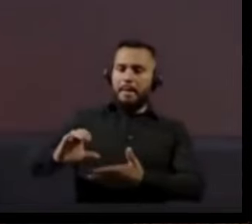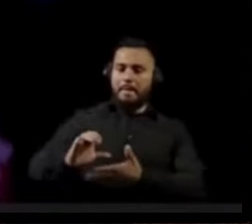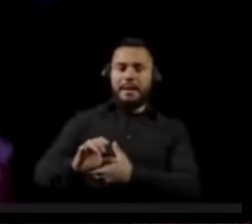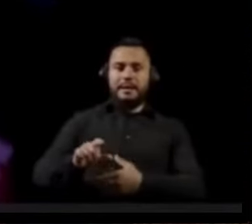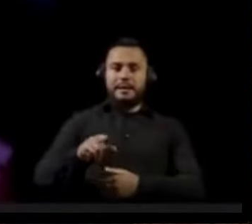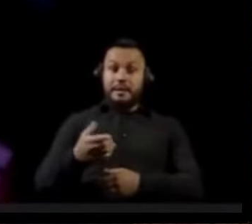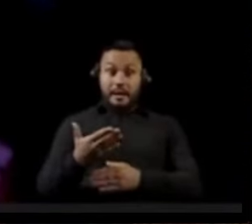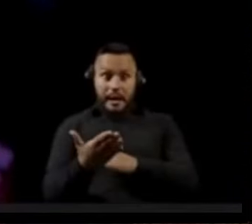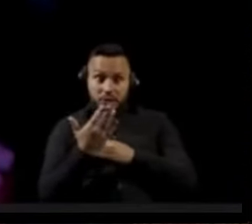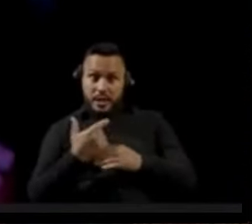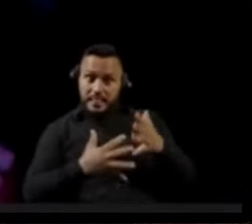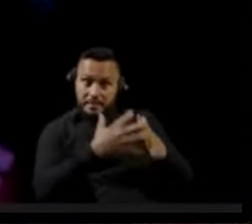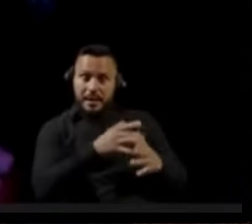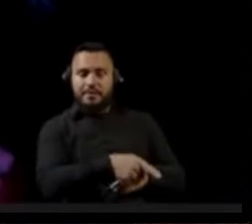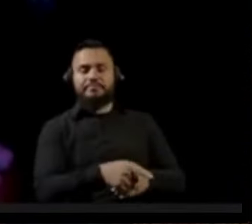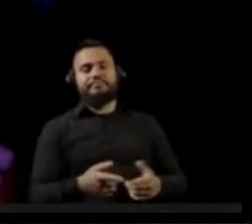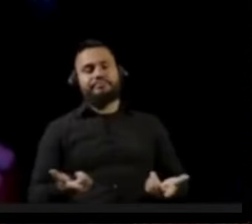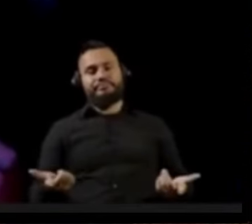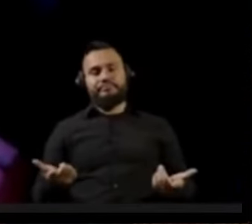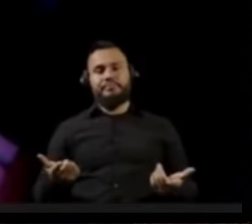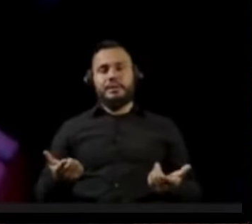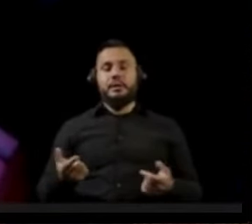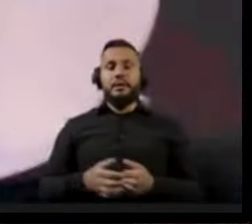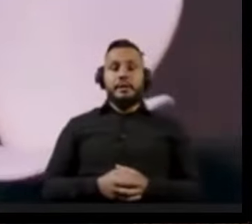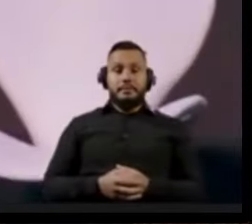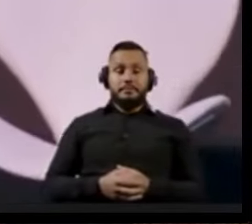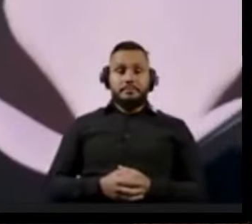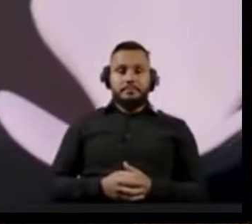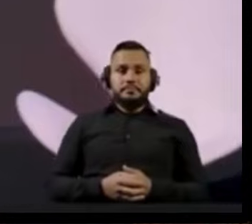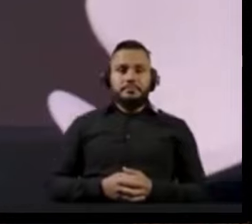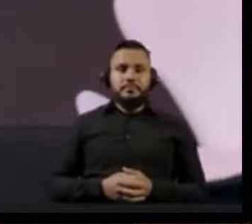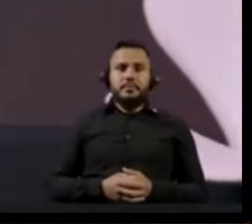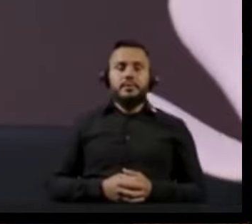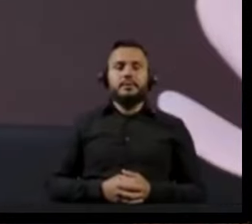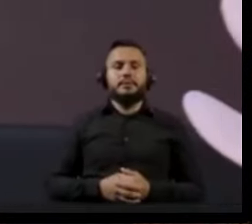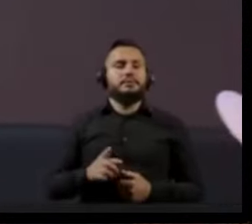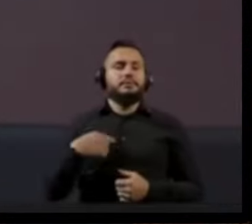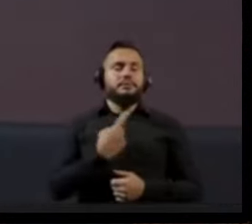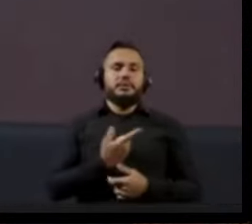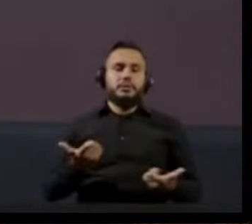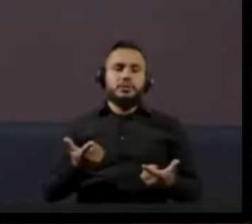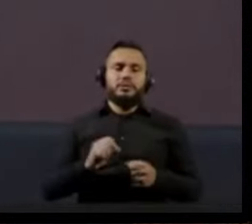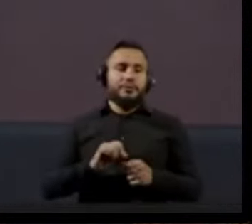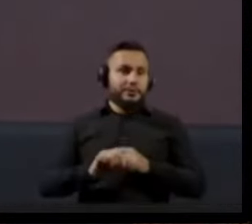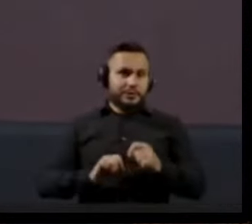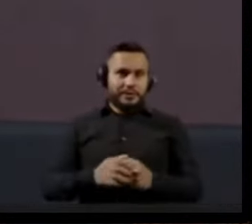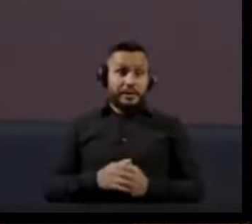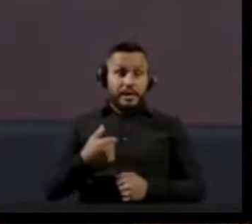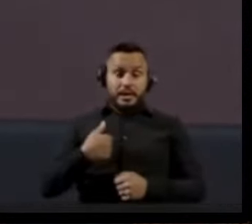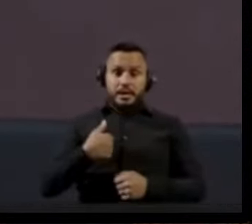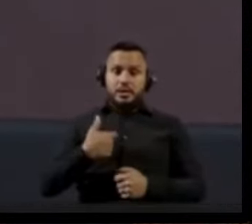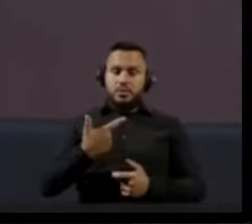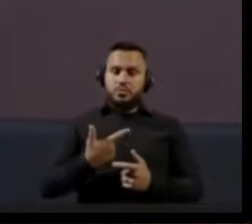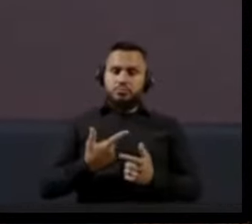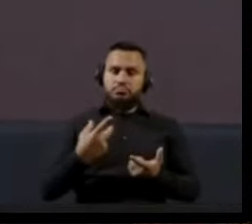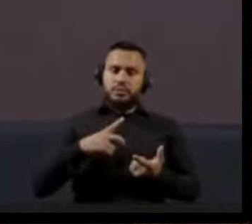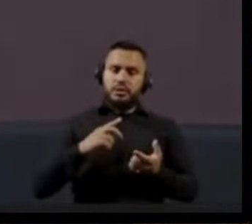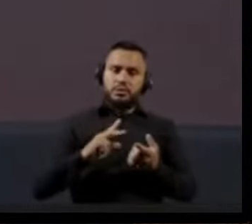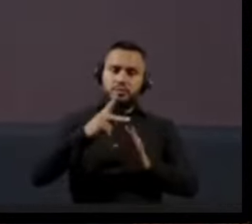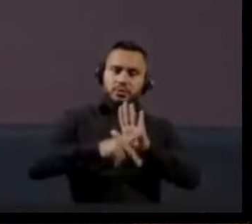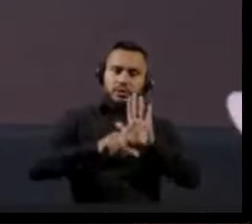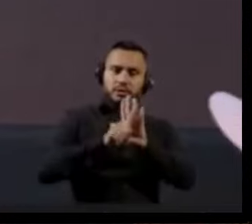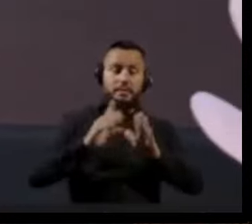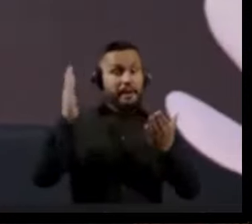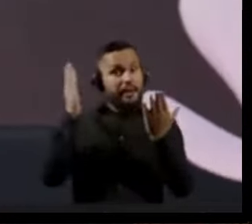eliminar essas bases. E o que nós podemos fazer em relação a isso? Eu protocolei um projeto de lei que é para acabar com o financiamento dessas